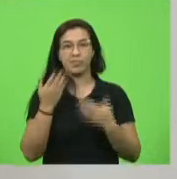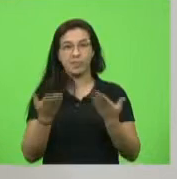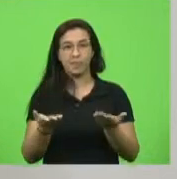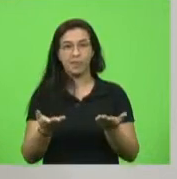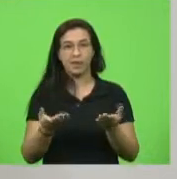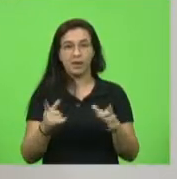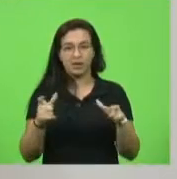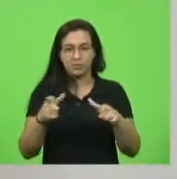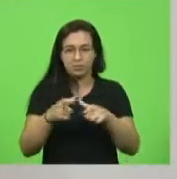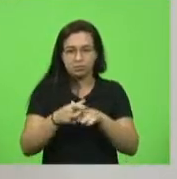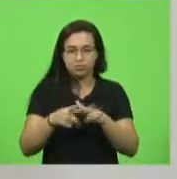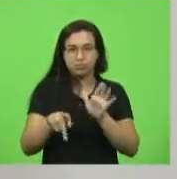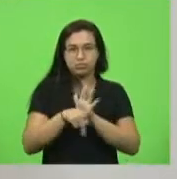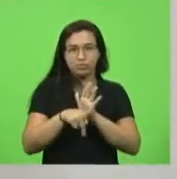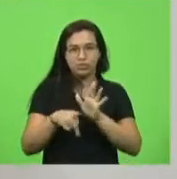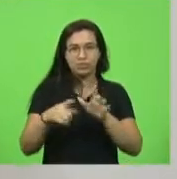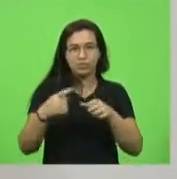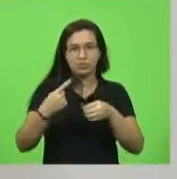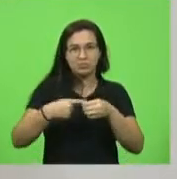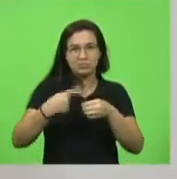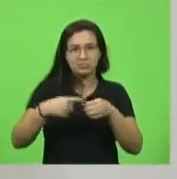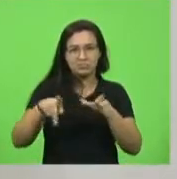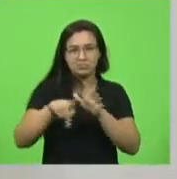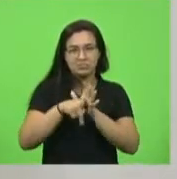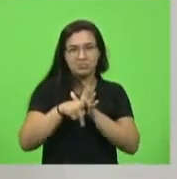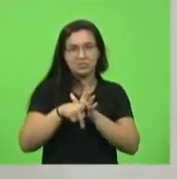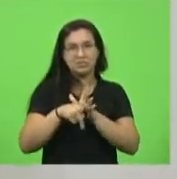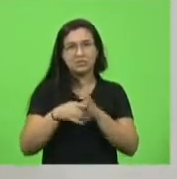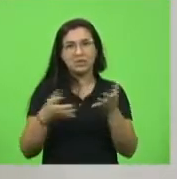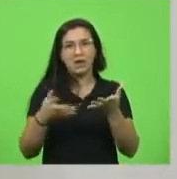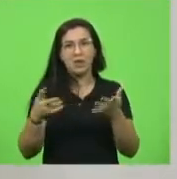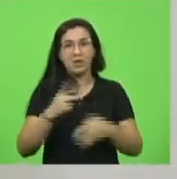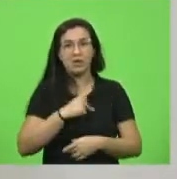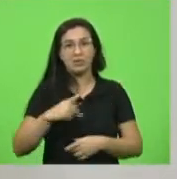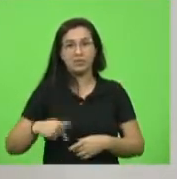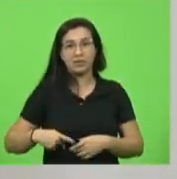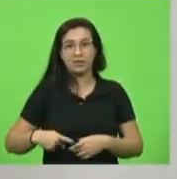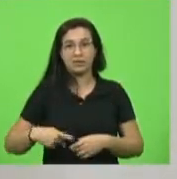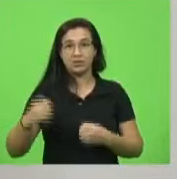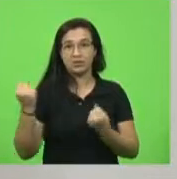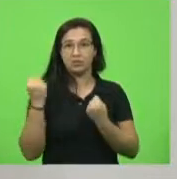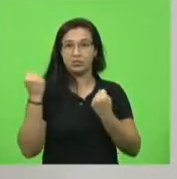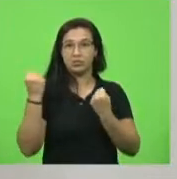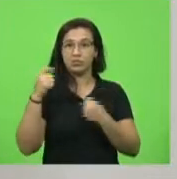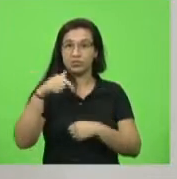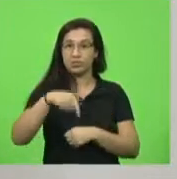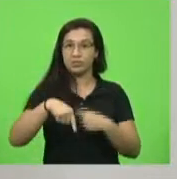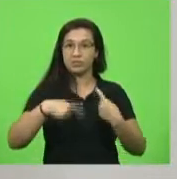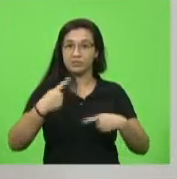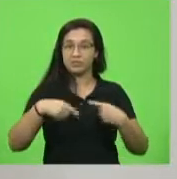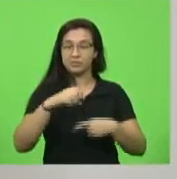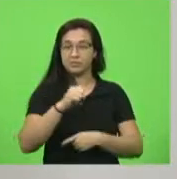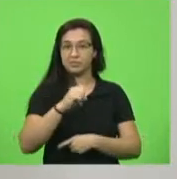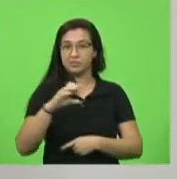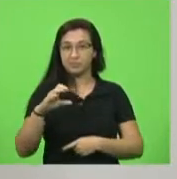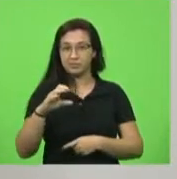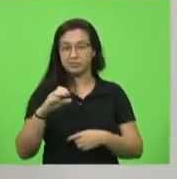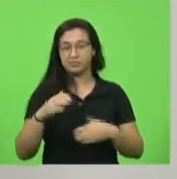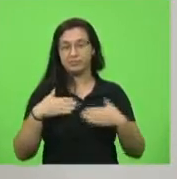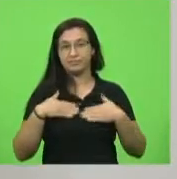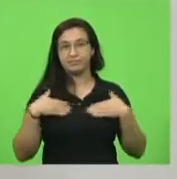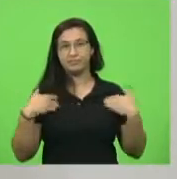tão pequenina e hoje se torna presidente de um dos mais importantes poderes do parlamento catarinense, merece a nossa saudação.